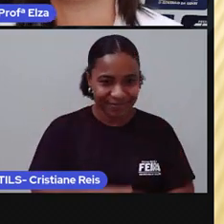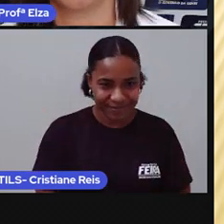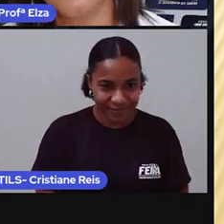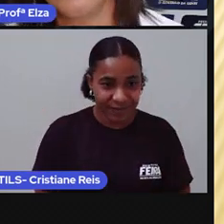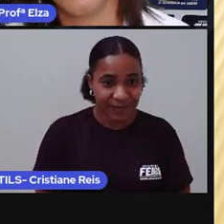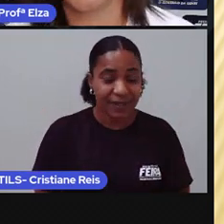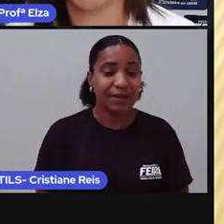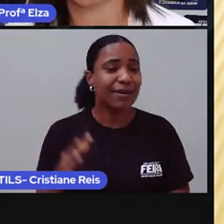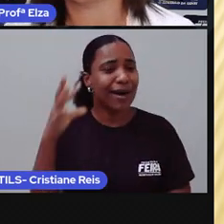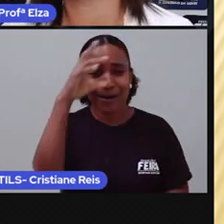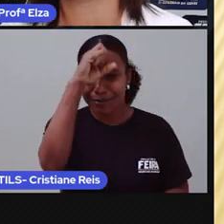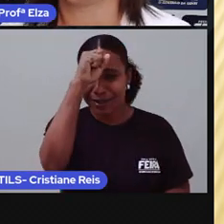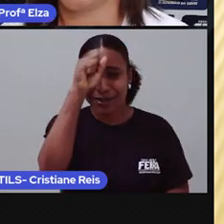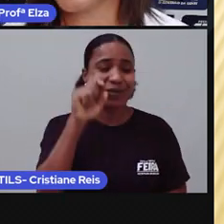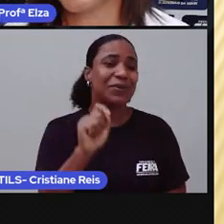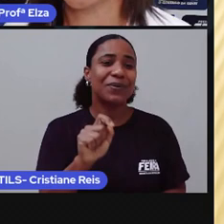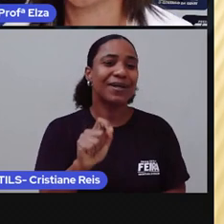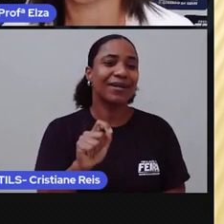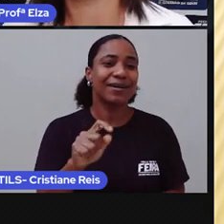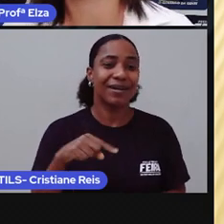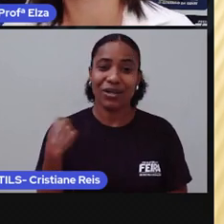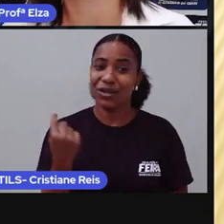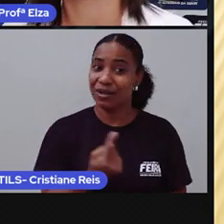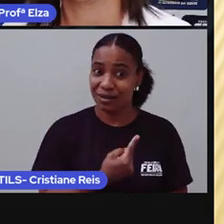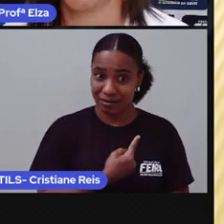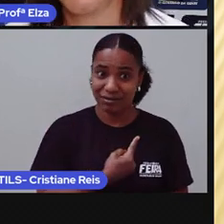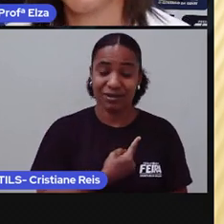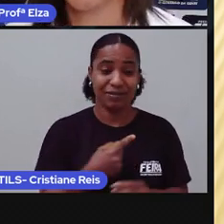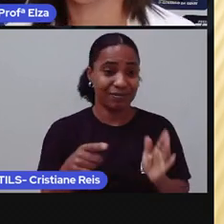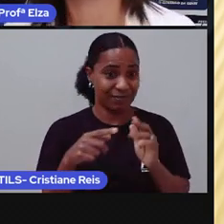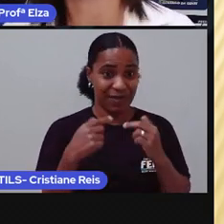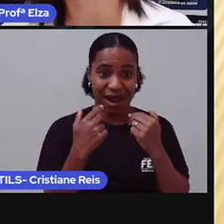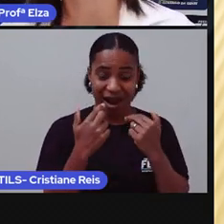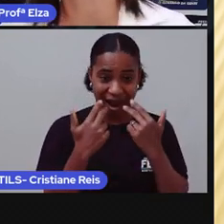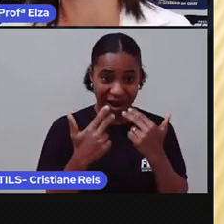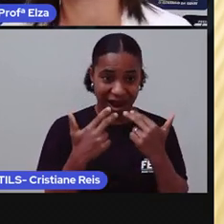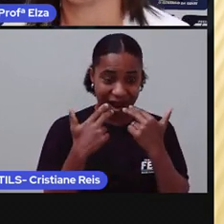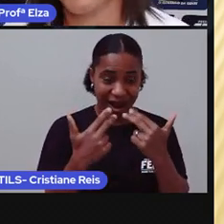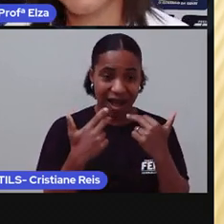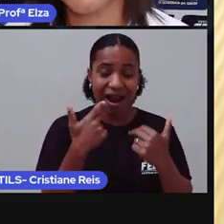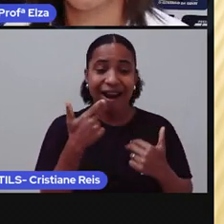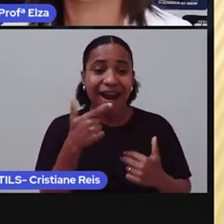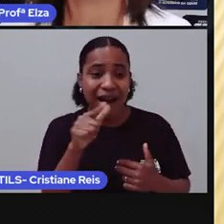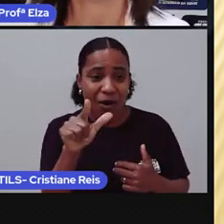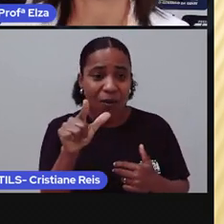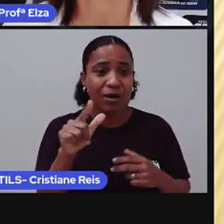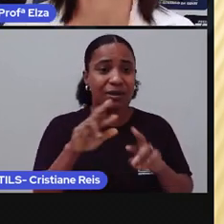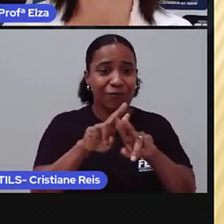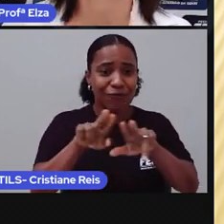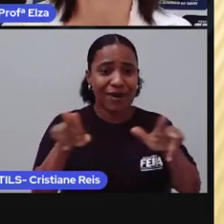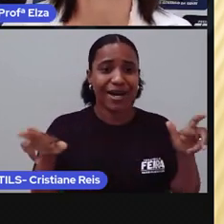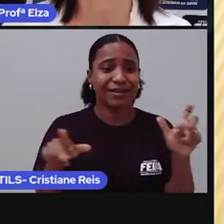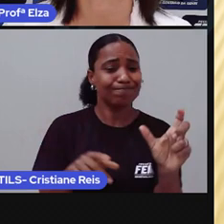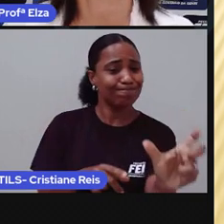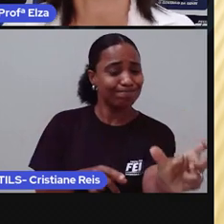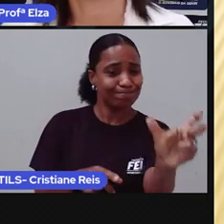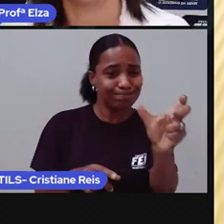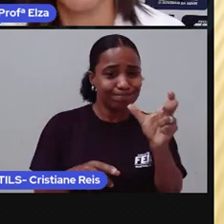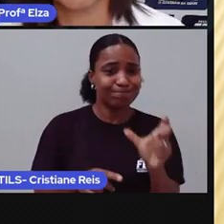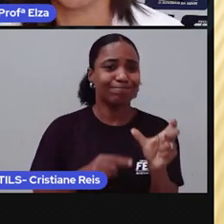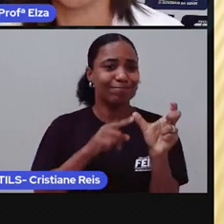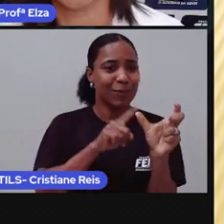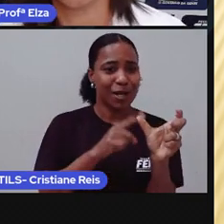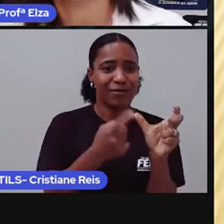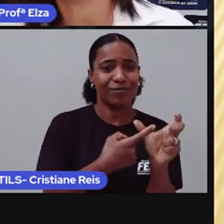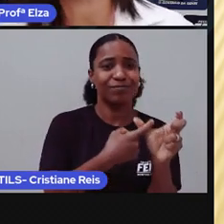a nossa língua, ela é diversa, ela é enriquecida de palavras estrangeiras. Não somente do inglês e